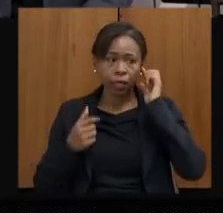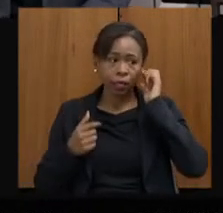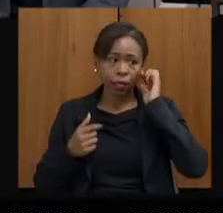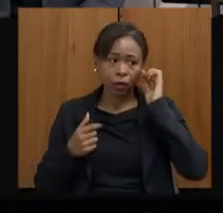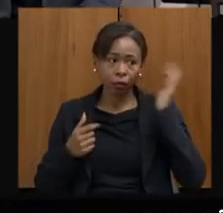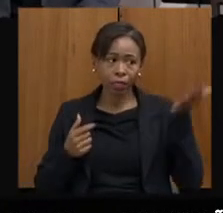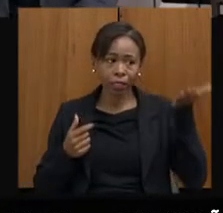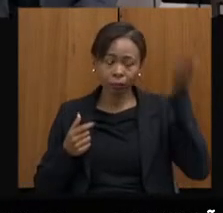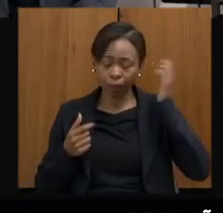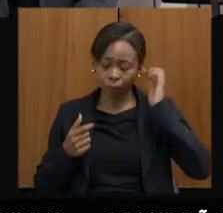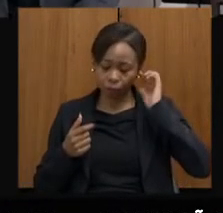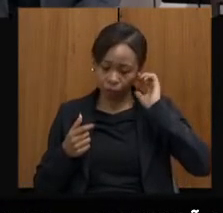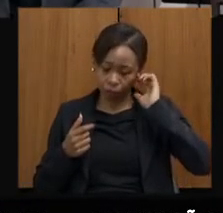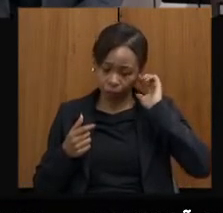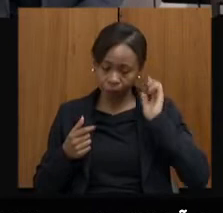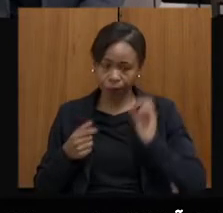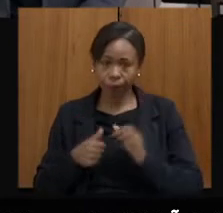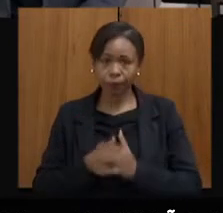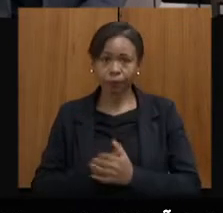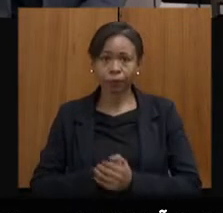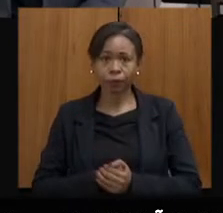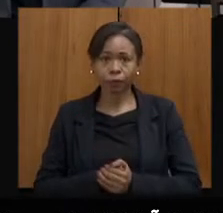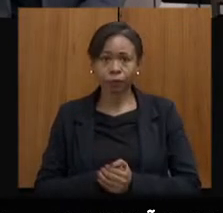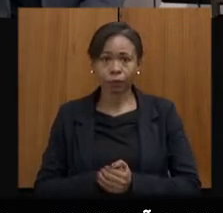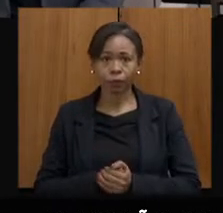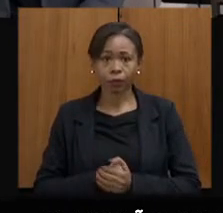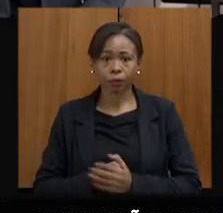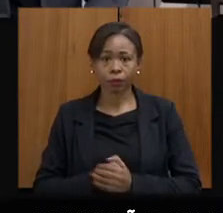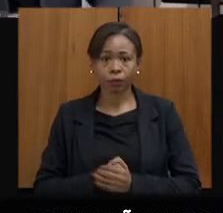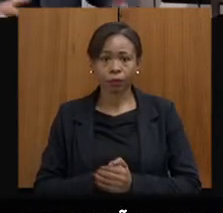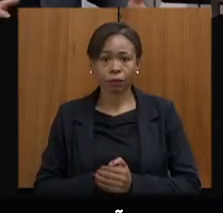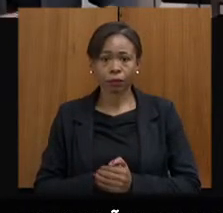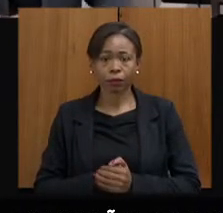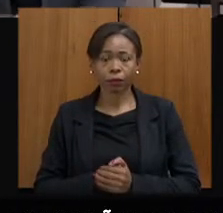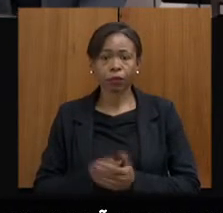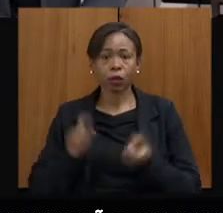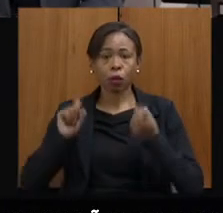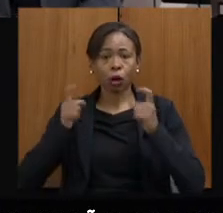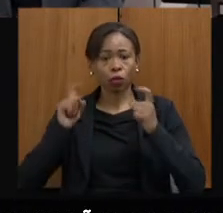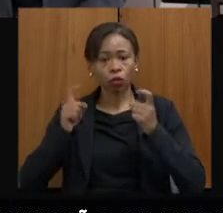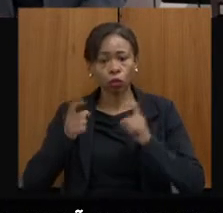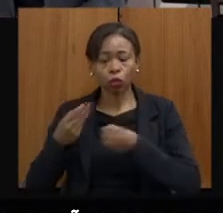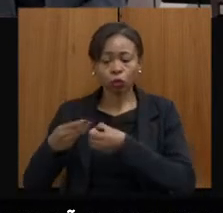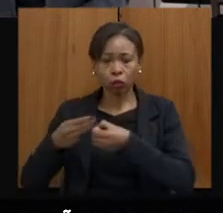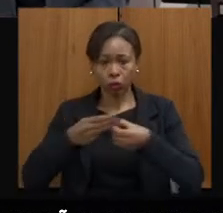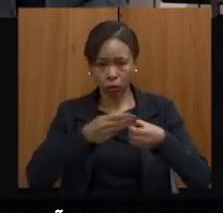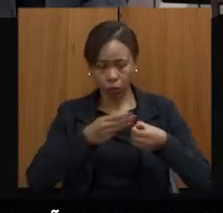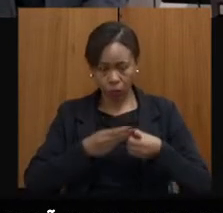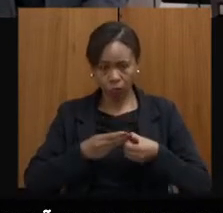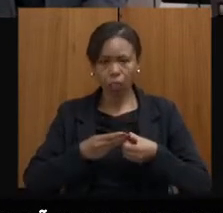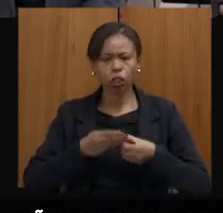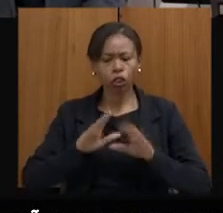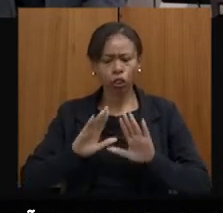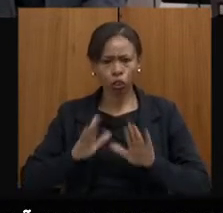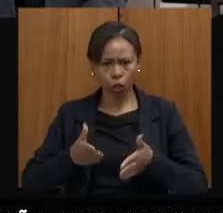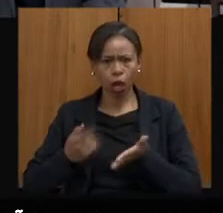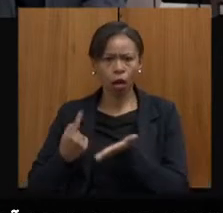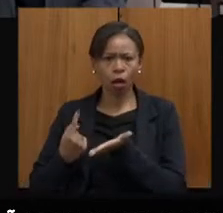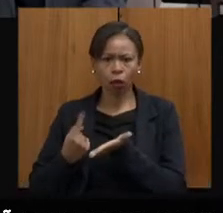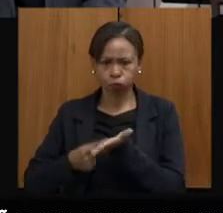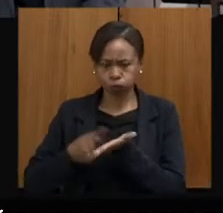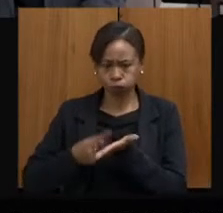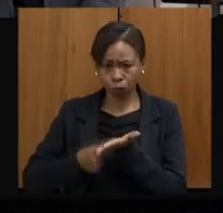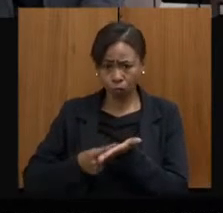o IEFA, as audiências públicas, que é a última fase, as reuniões com os municípios já estão adiantadas. E, após conclusão,